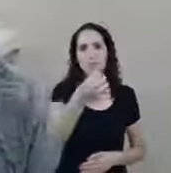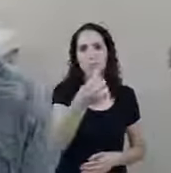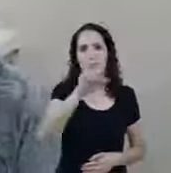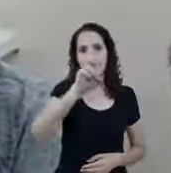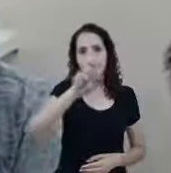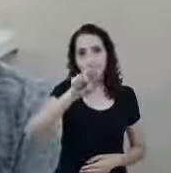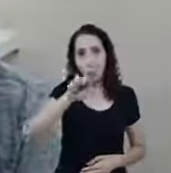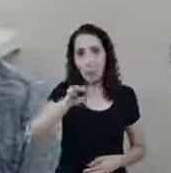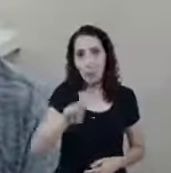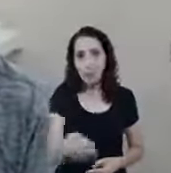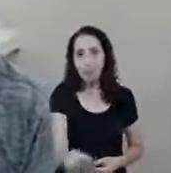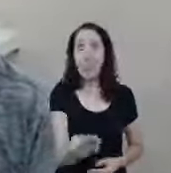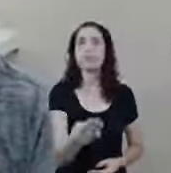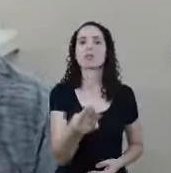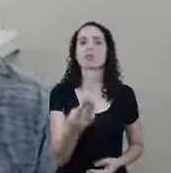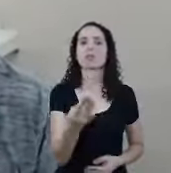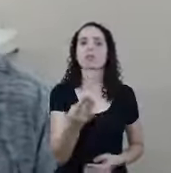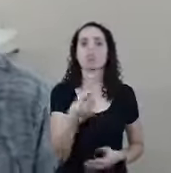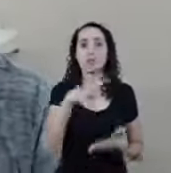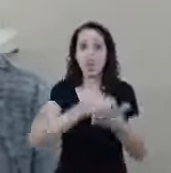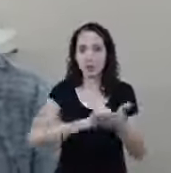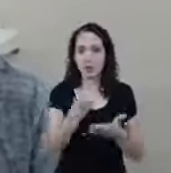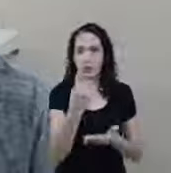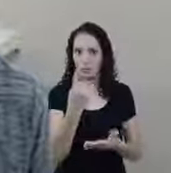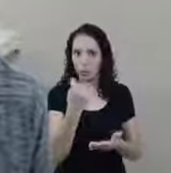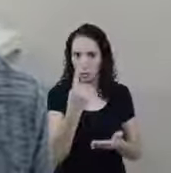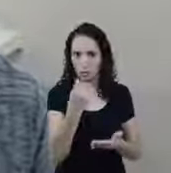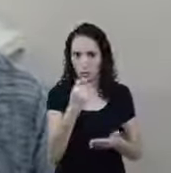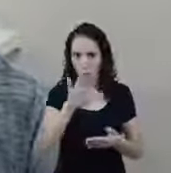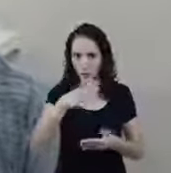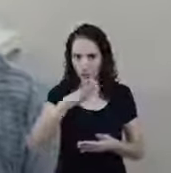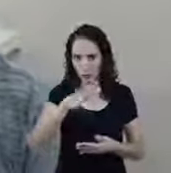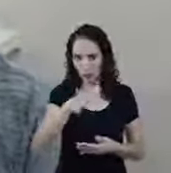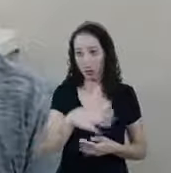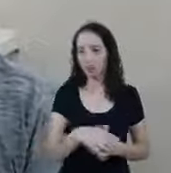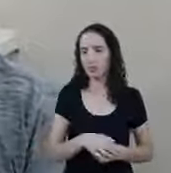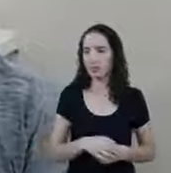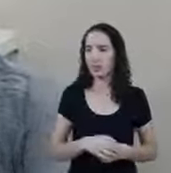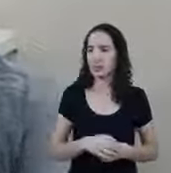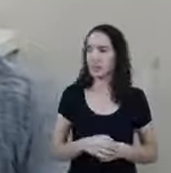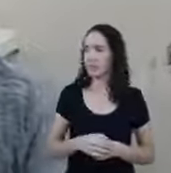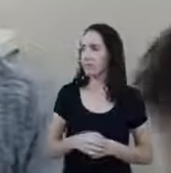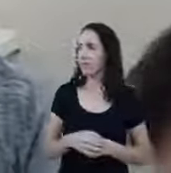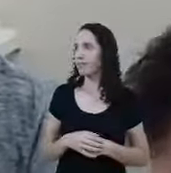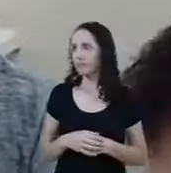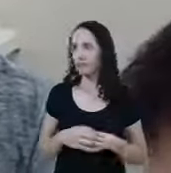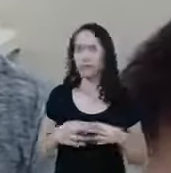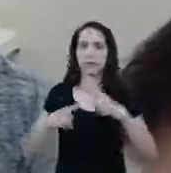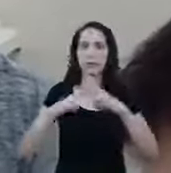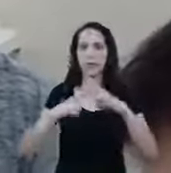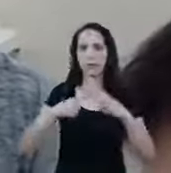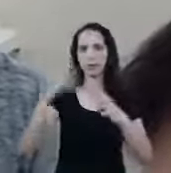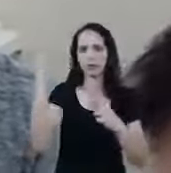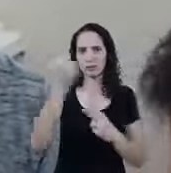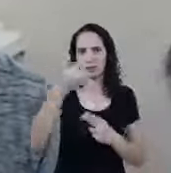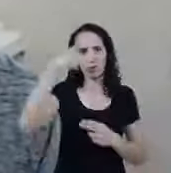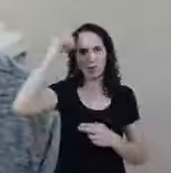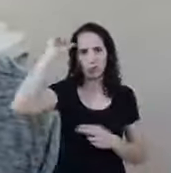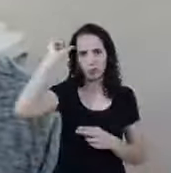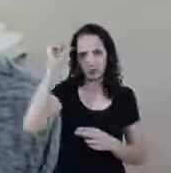pessoas Cadastradas no cadastro único Isso O ministro disse isso Os presidente da Caixa Disse isso ontem Sim